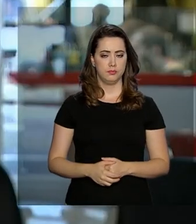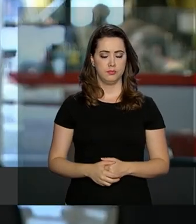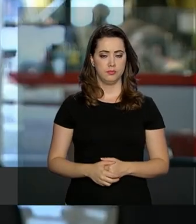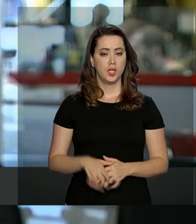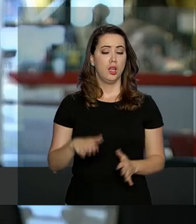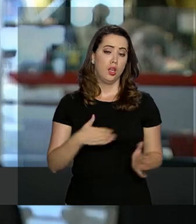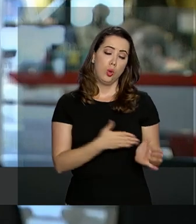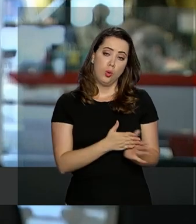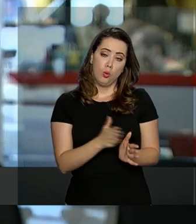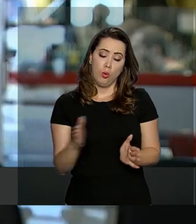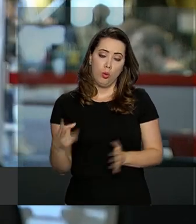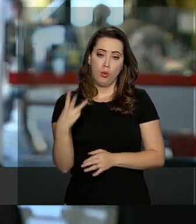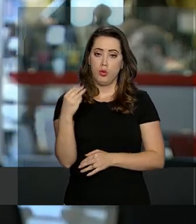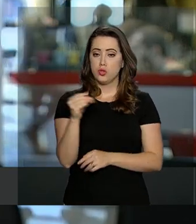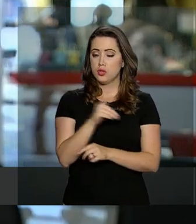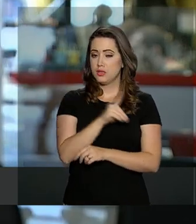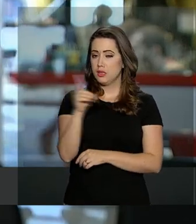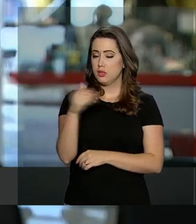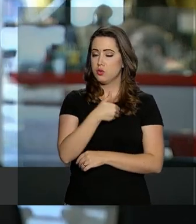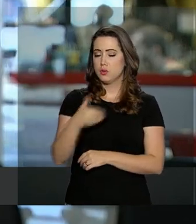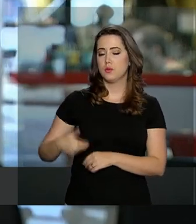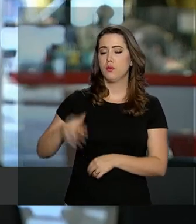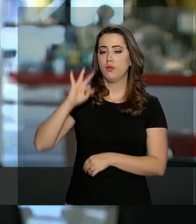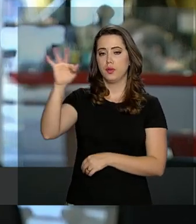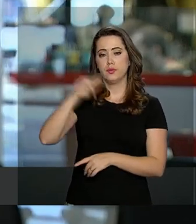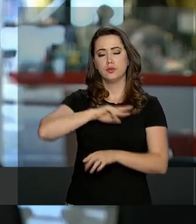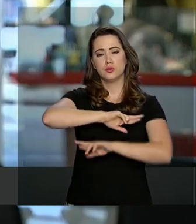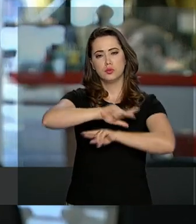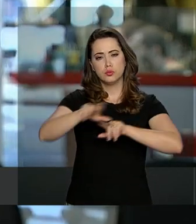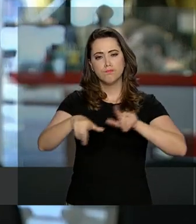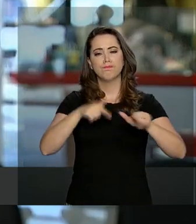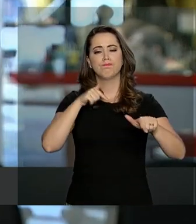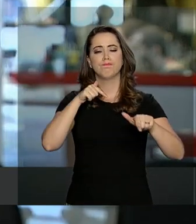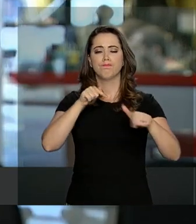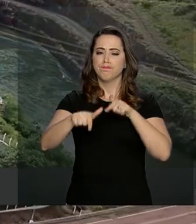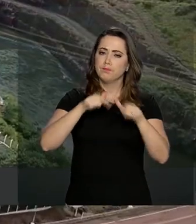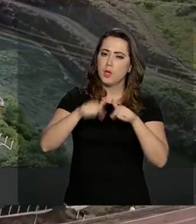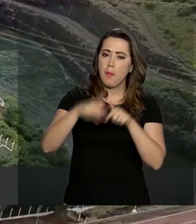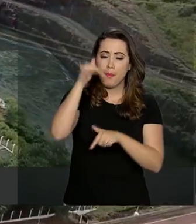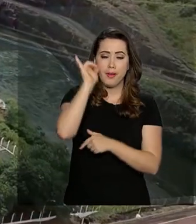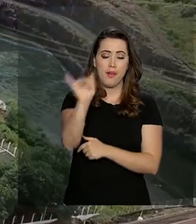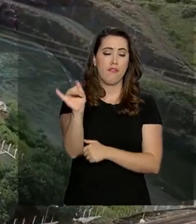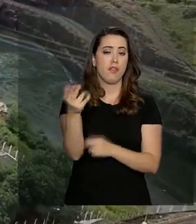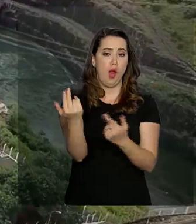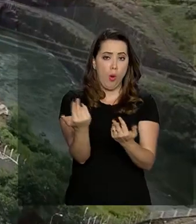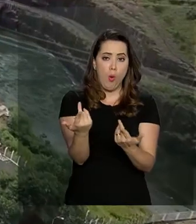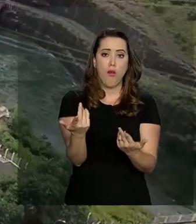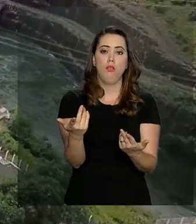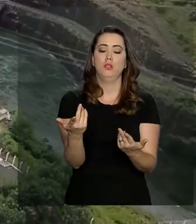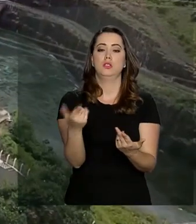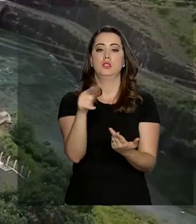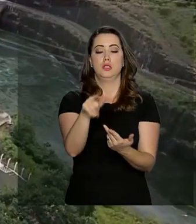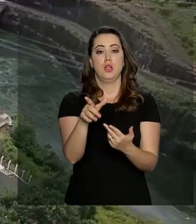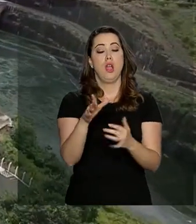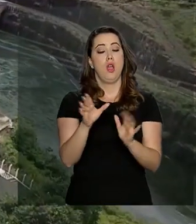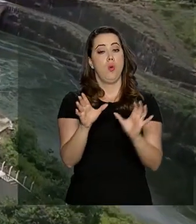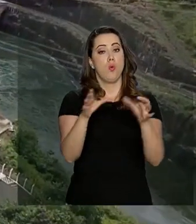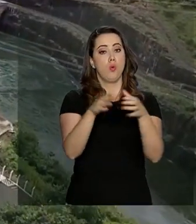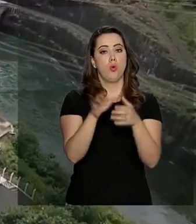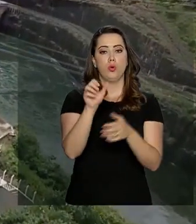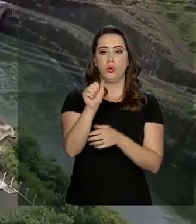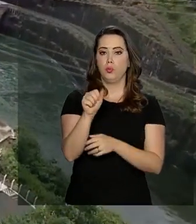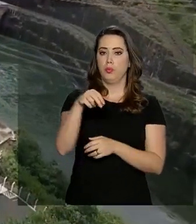dias, o governo federal tomou diversas providências para evitar novos desabamentos. A Agência Nacional de Energia Elétrica